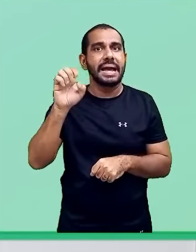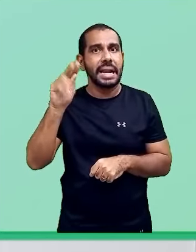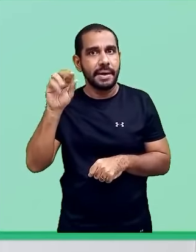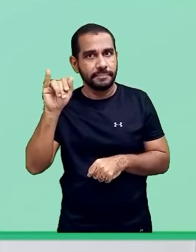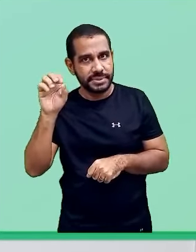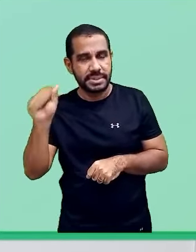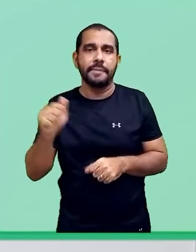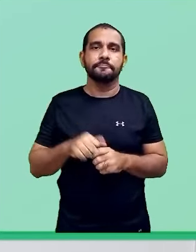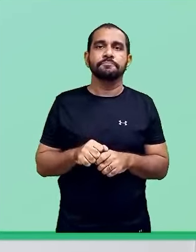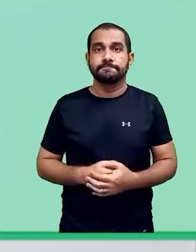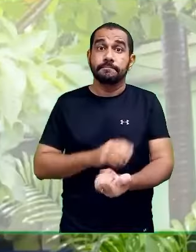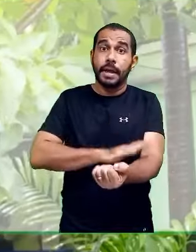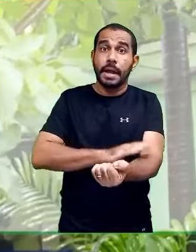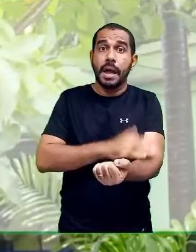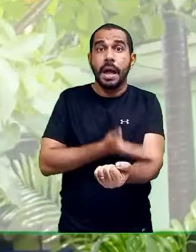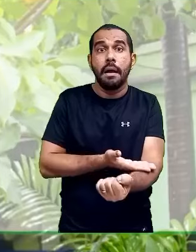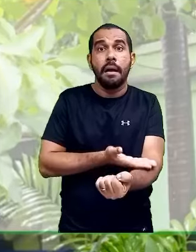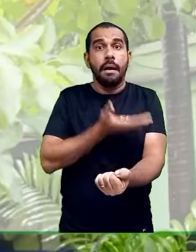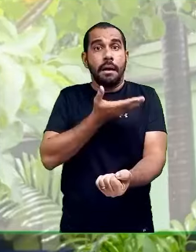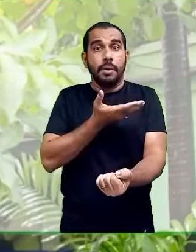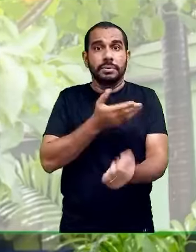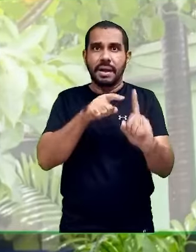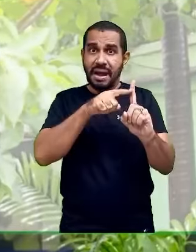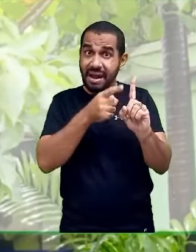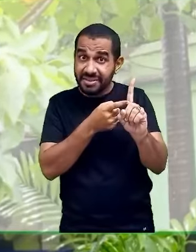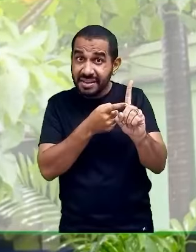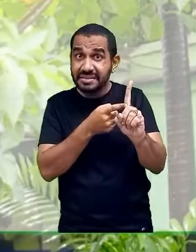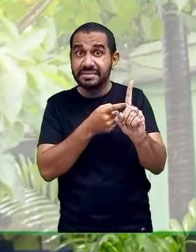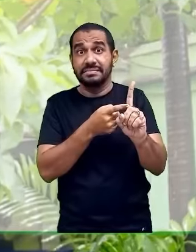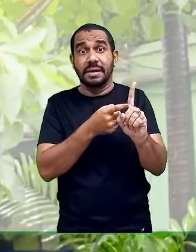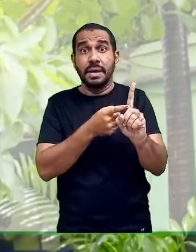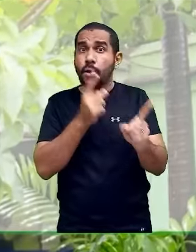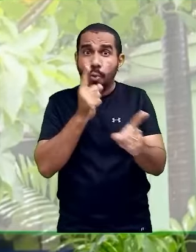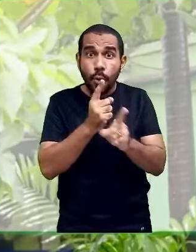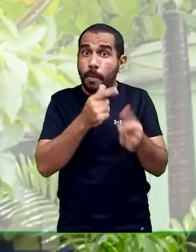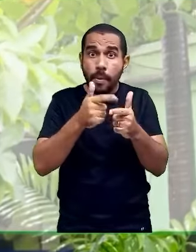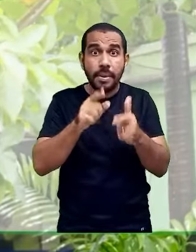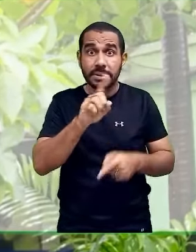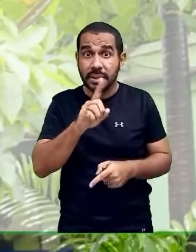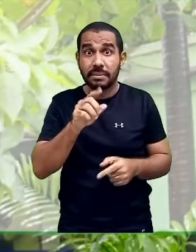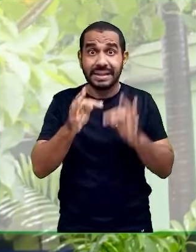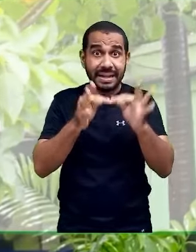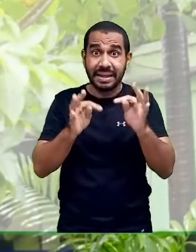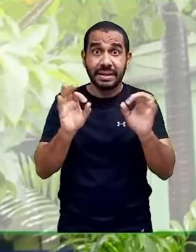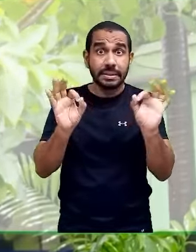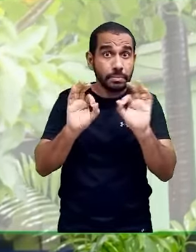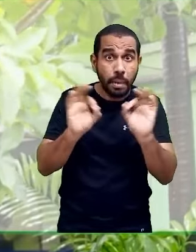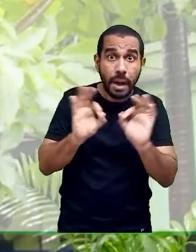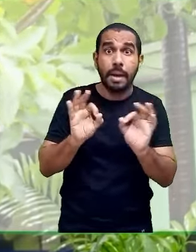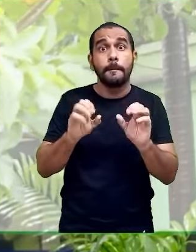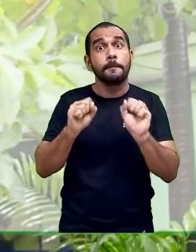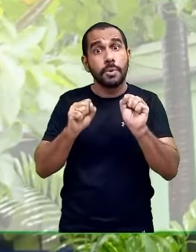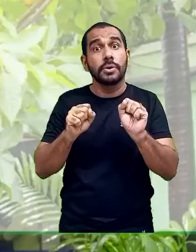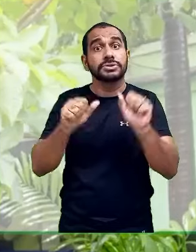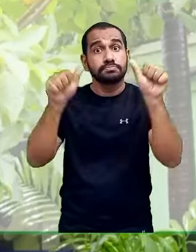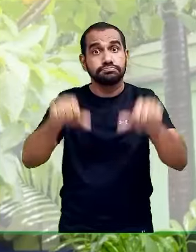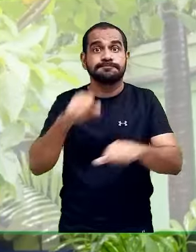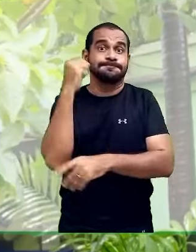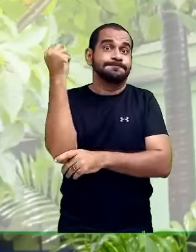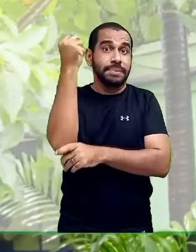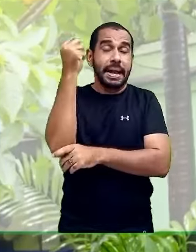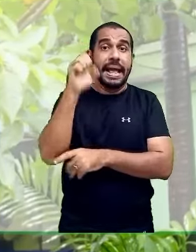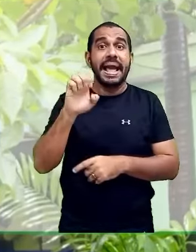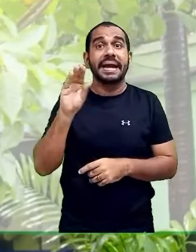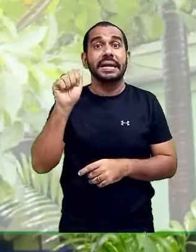maior de ter pré-eclâmpsia. A hipertensão arterial durante a gravidez, quando não identificada e tratada, pode evoluir para a eclâmpsia,